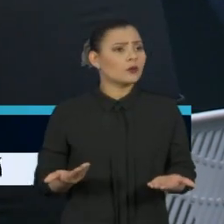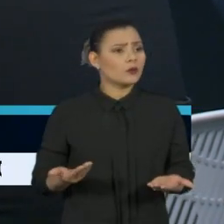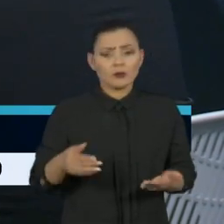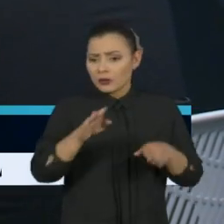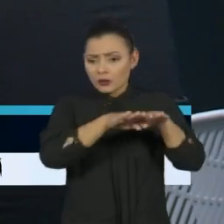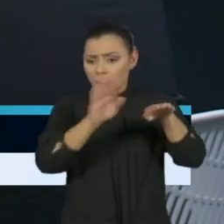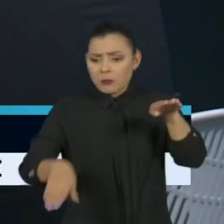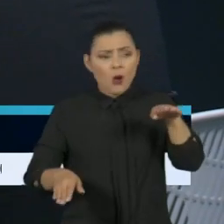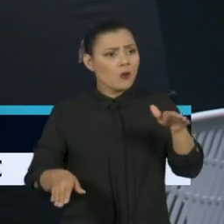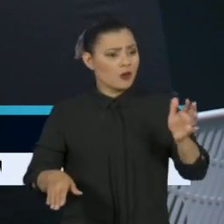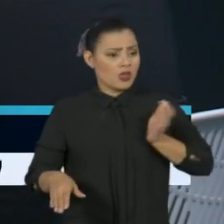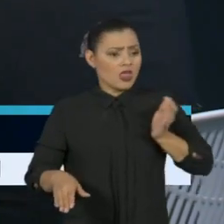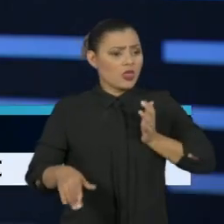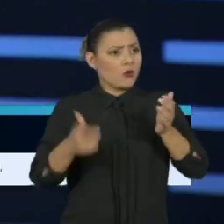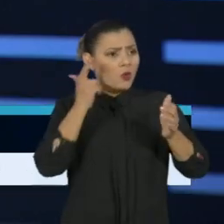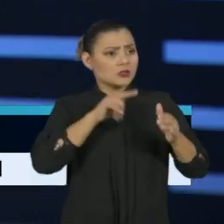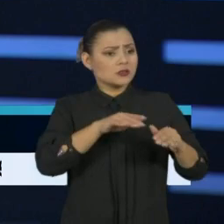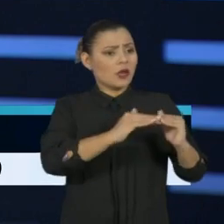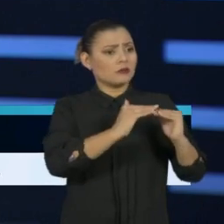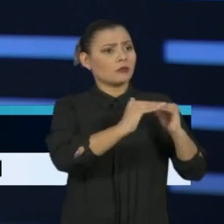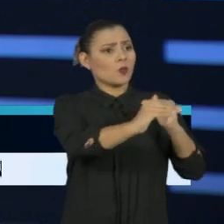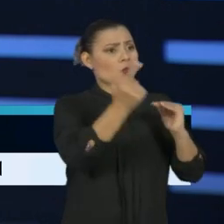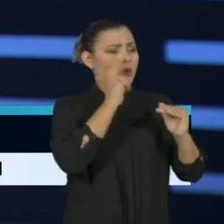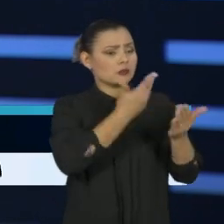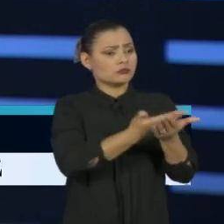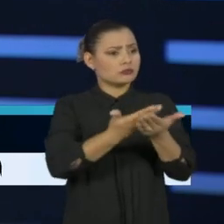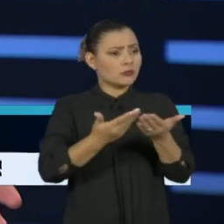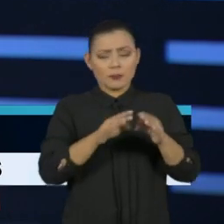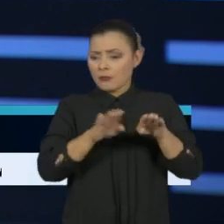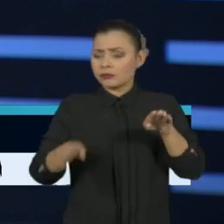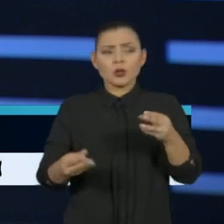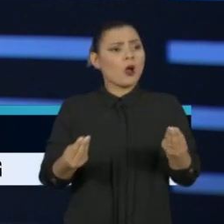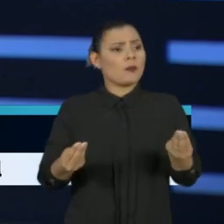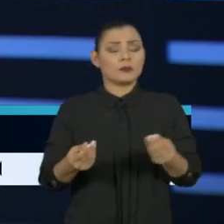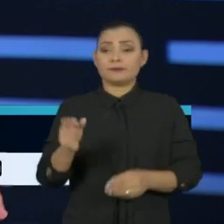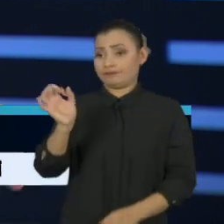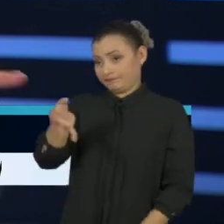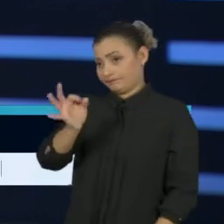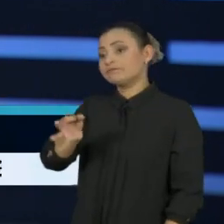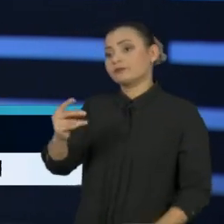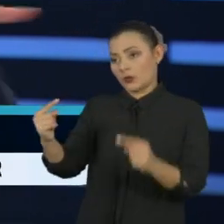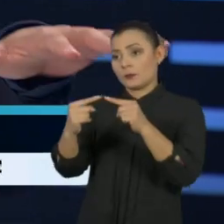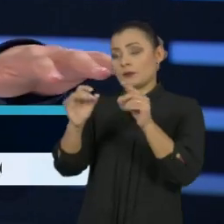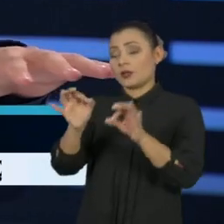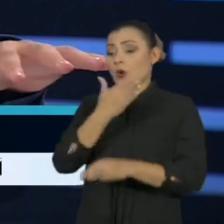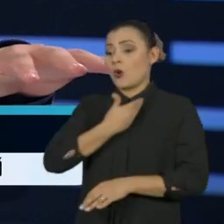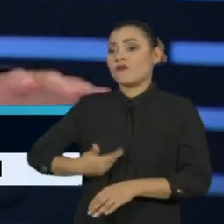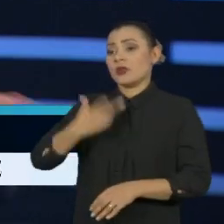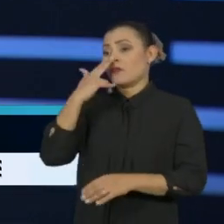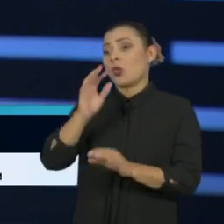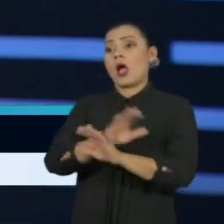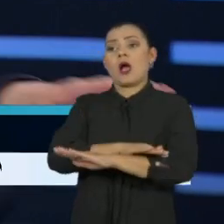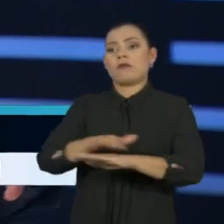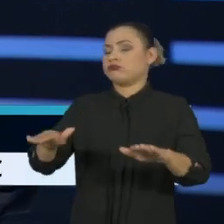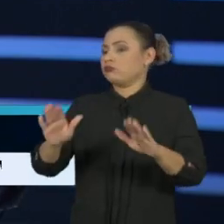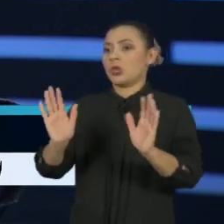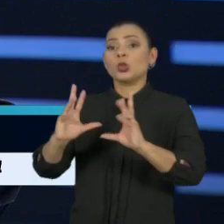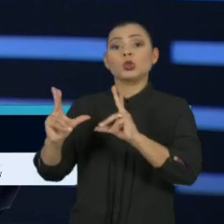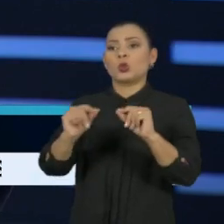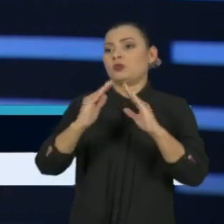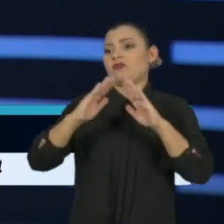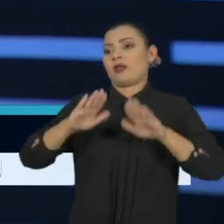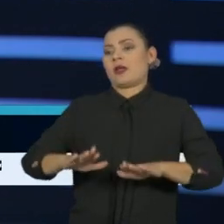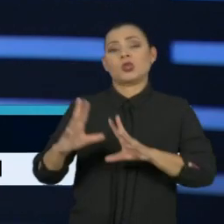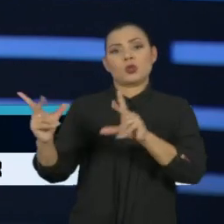para você? Faz bastante sentido. O próprio ministro, governo, vem dizendo que isso zerou para todo mundo porque todo mundo teve que ir para